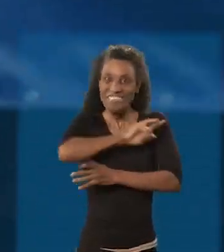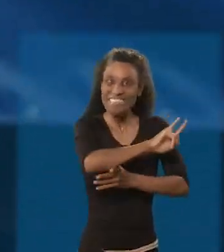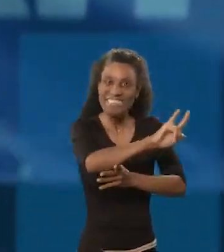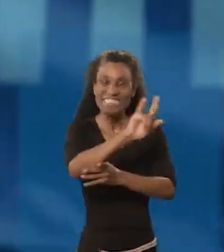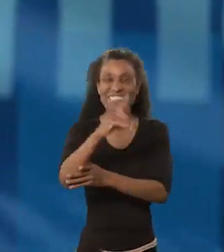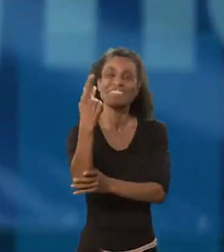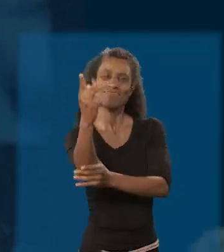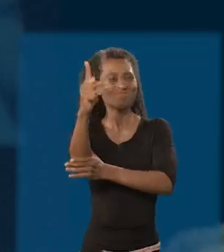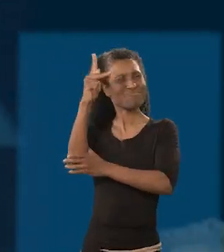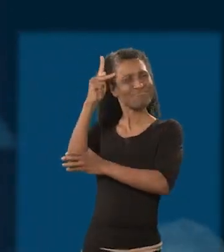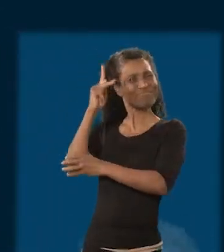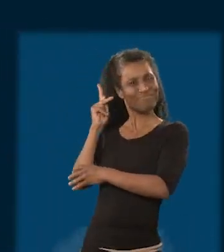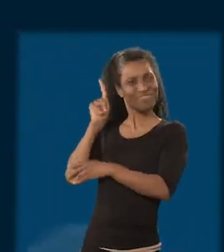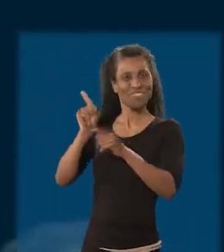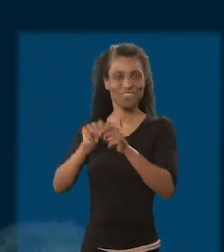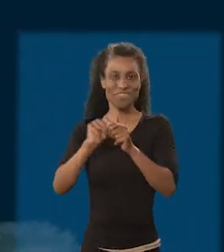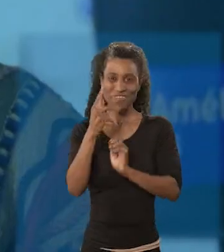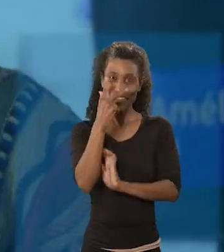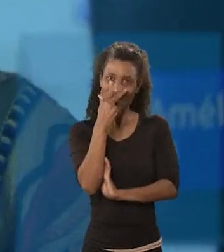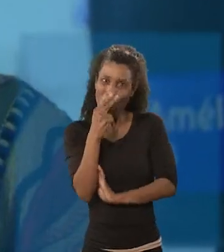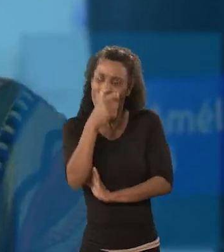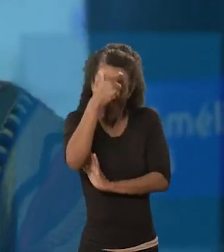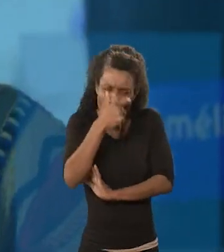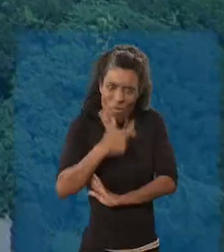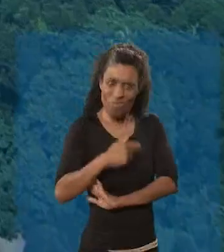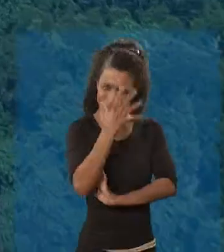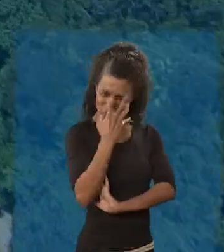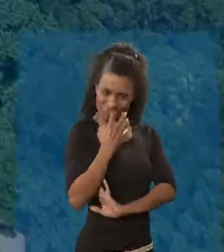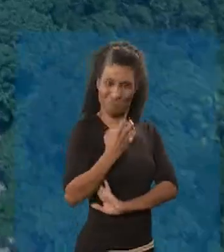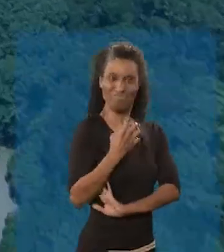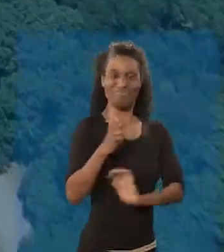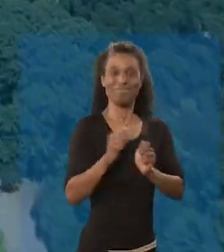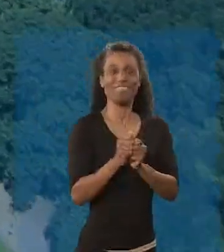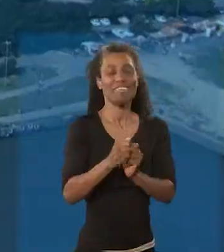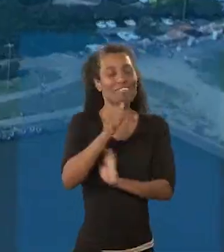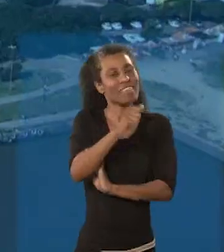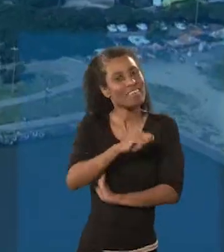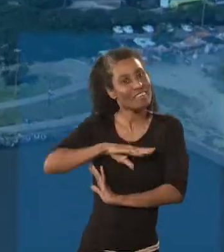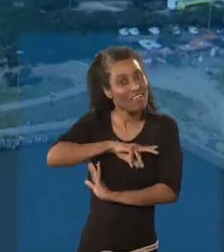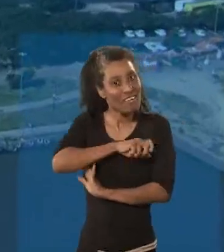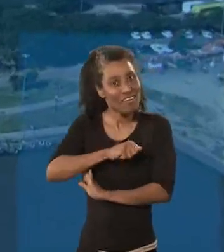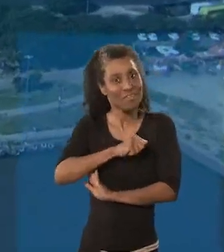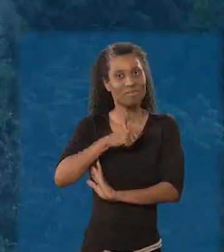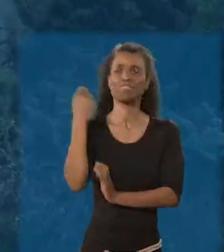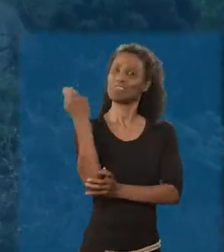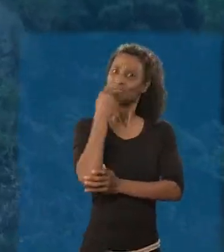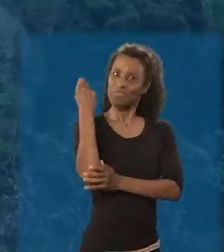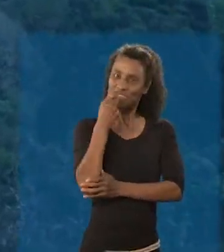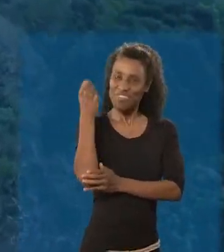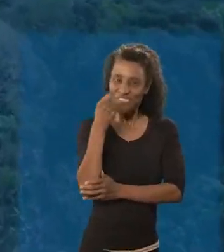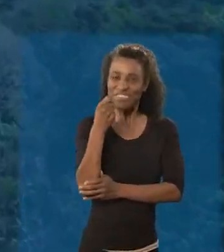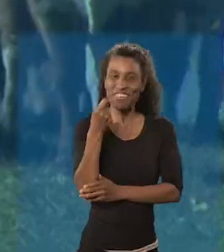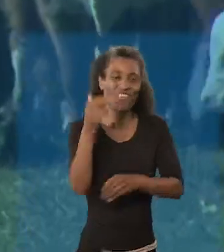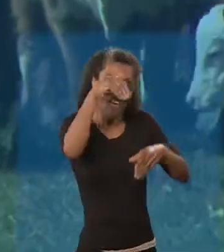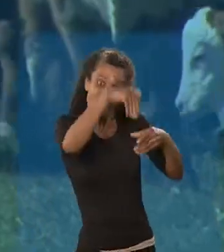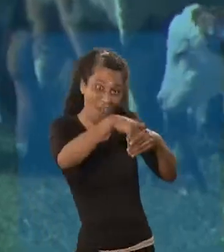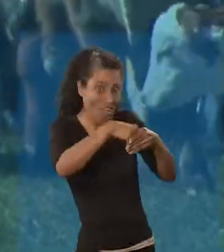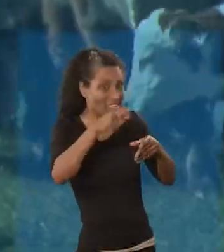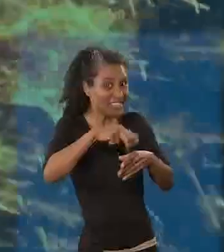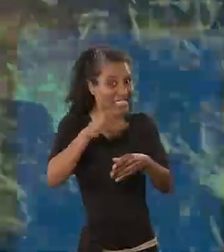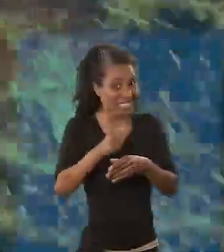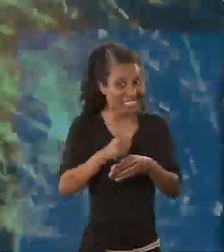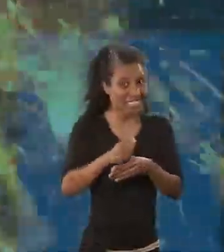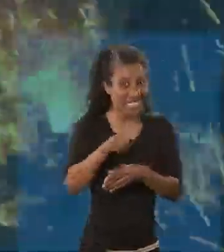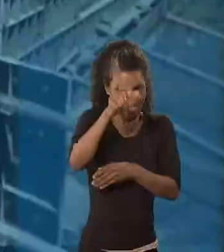história, Ana? Quem ama a pessoa séria? Quem ama o Rio Grande, Ana? Quem ama a Pai de Ana Amélia?